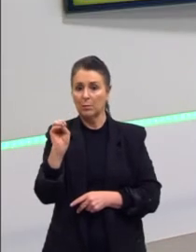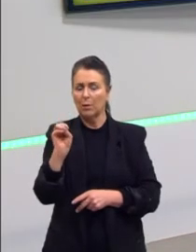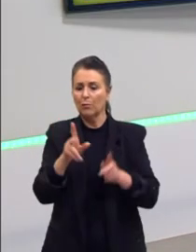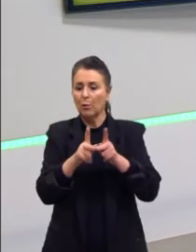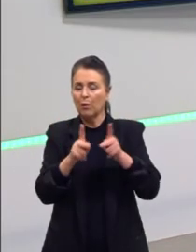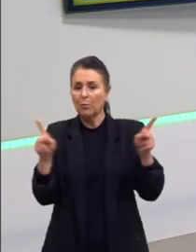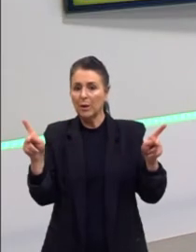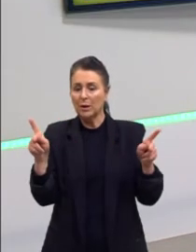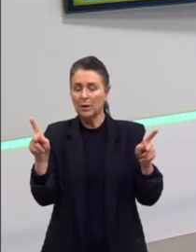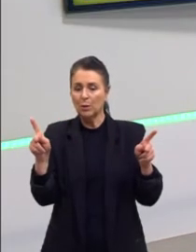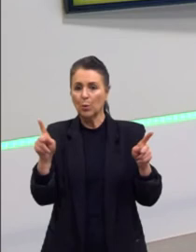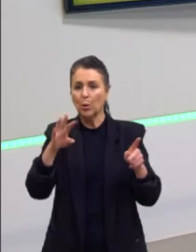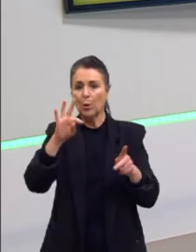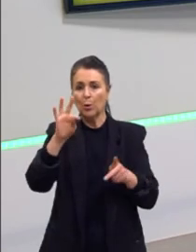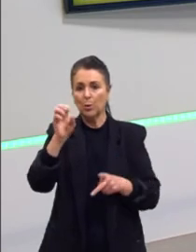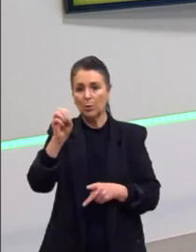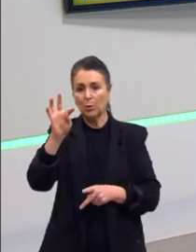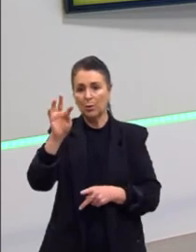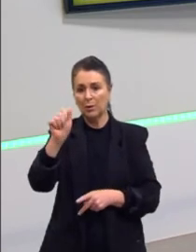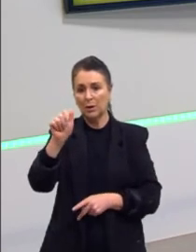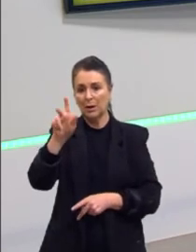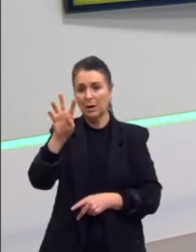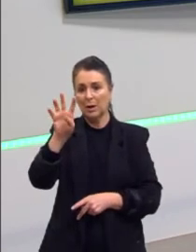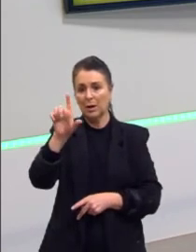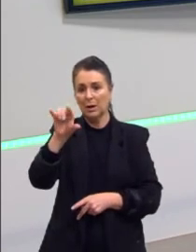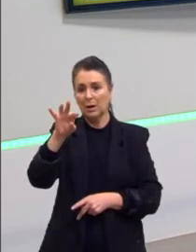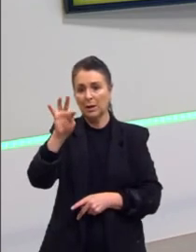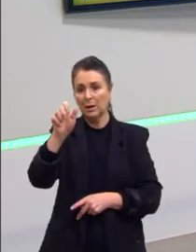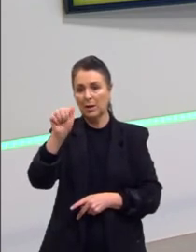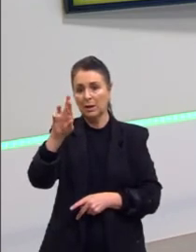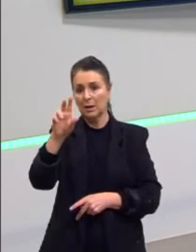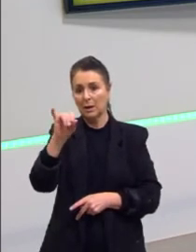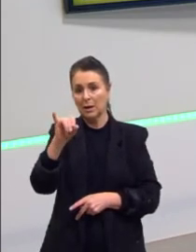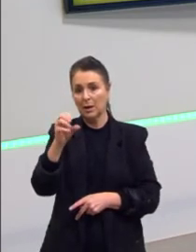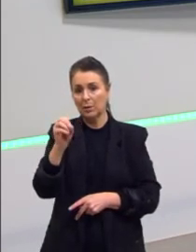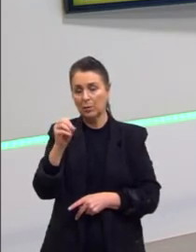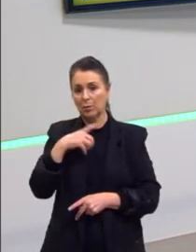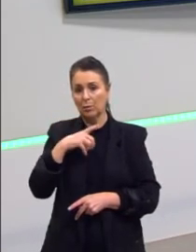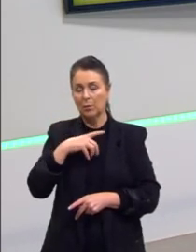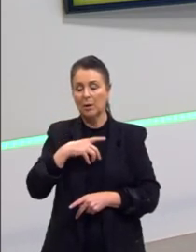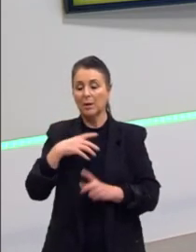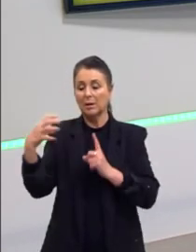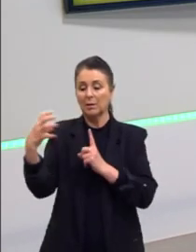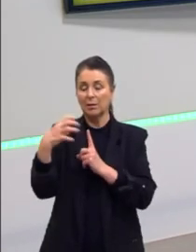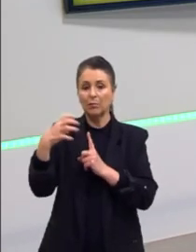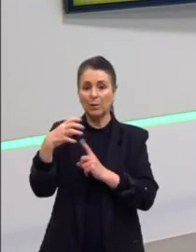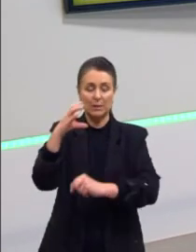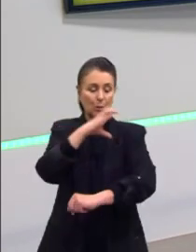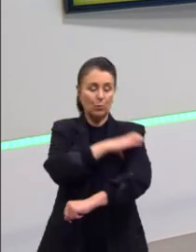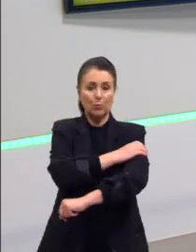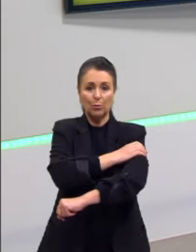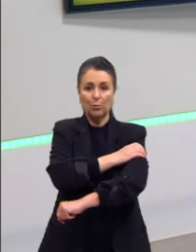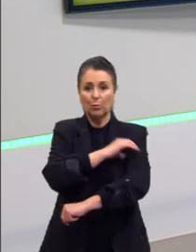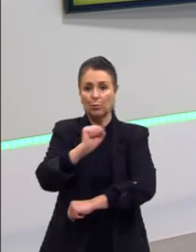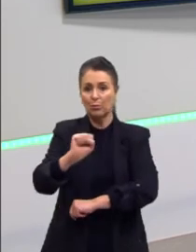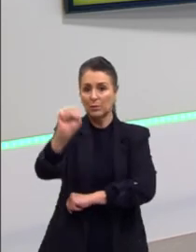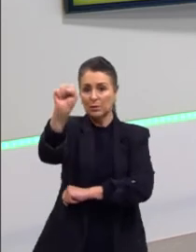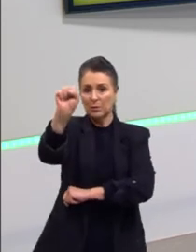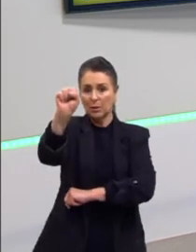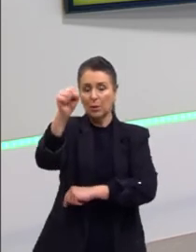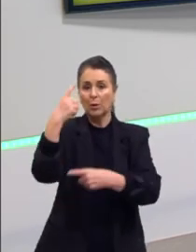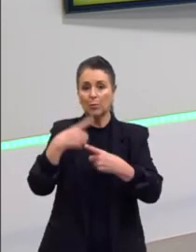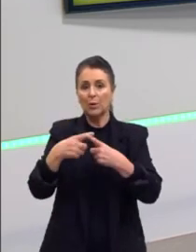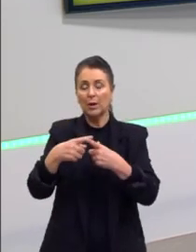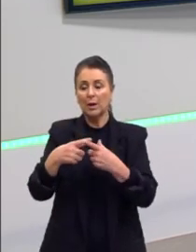um regime totalitário no Brasil, e ele tem também até muita influência do fascismo, porque ele outorga,